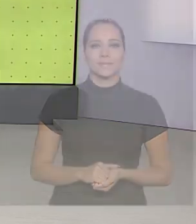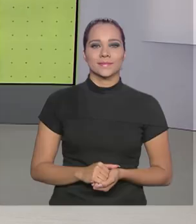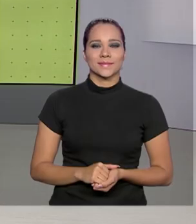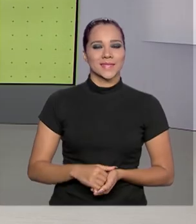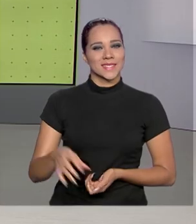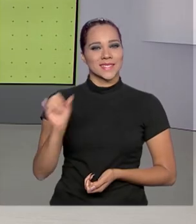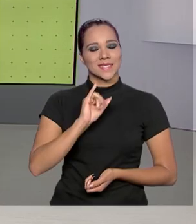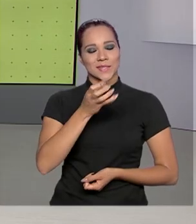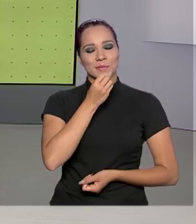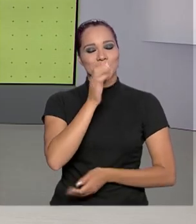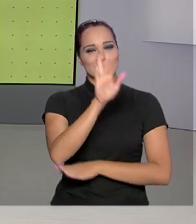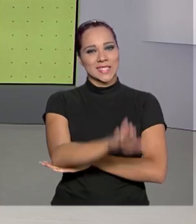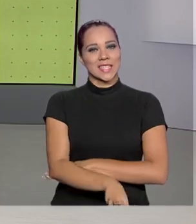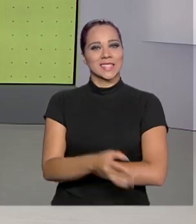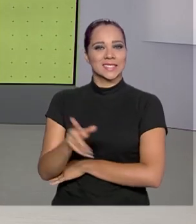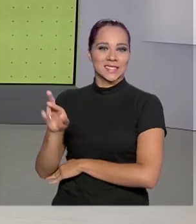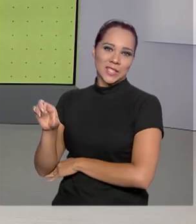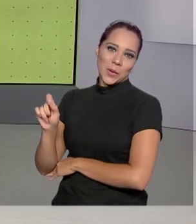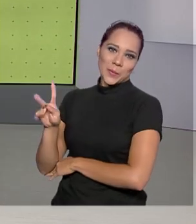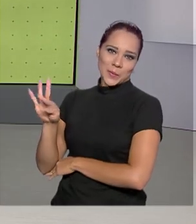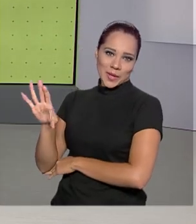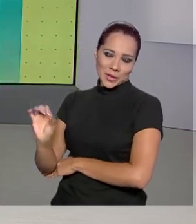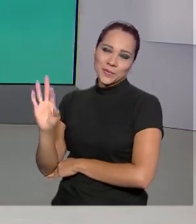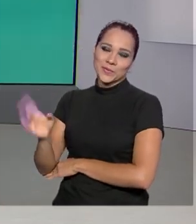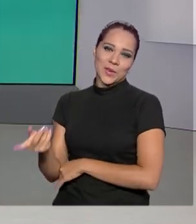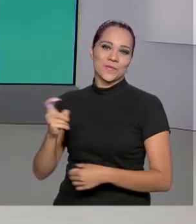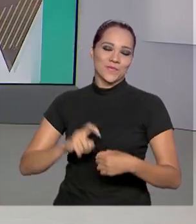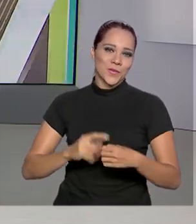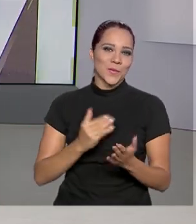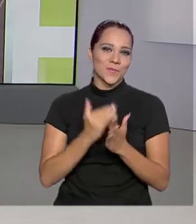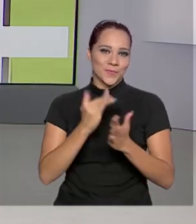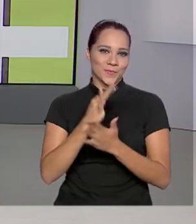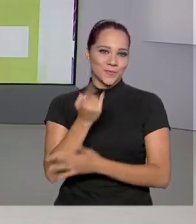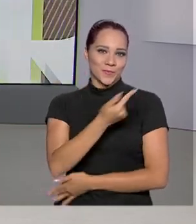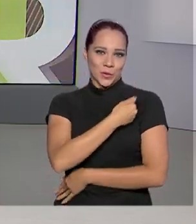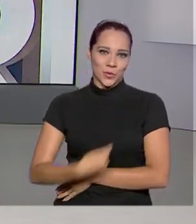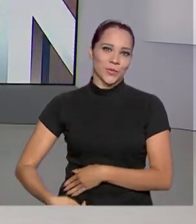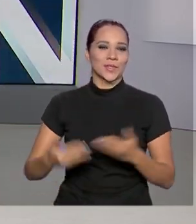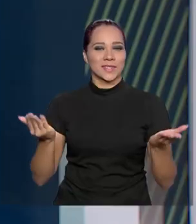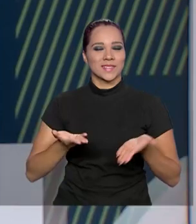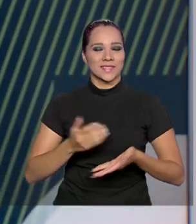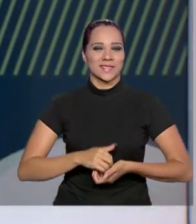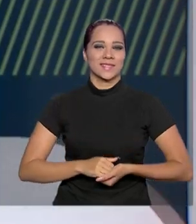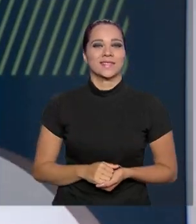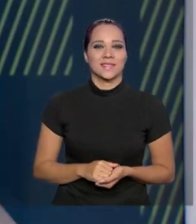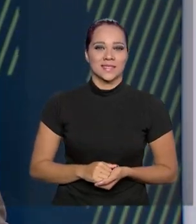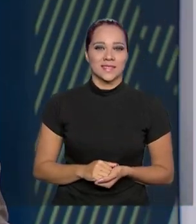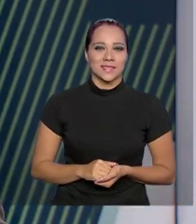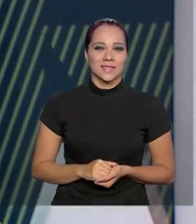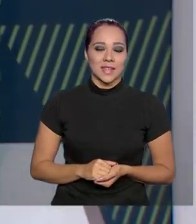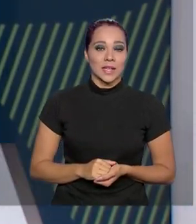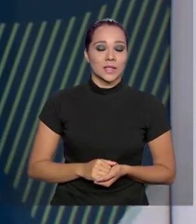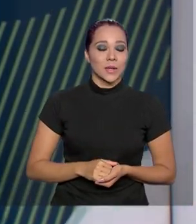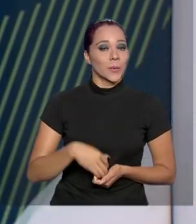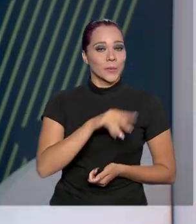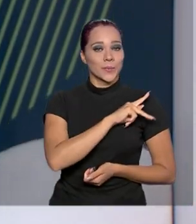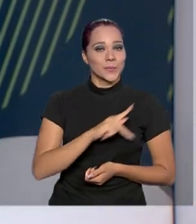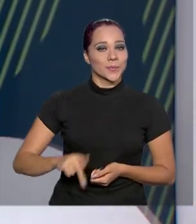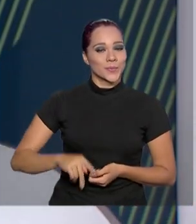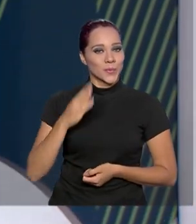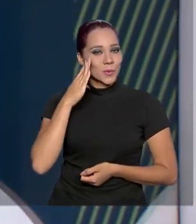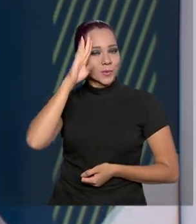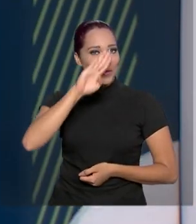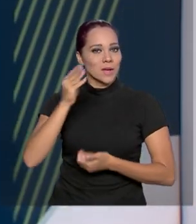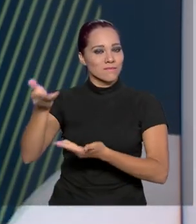Olá, boa tarde, eu sou Roberto Camargo e já estamos de volta com mais uma edição do Governo Agora. O presidente Jair Bolsonaro